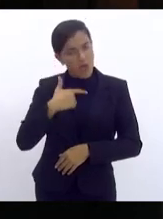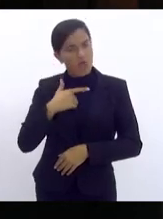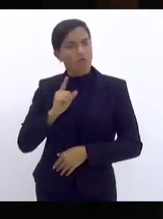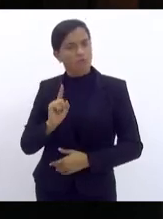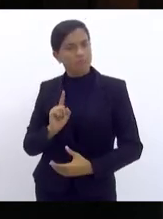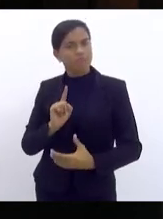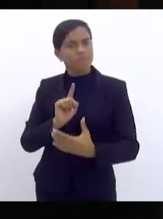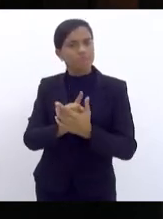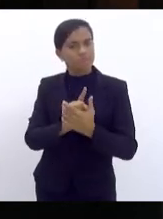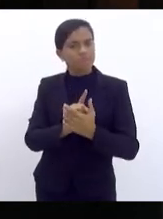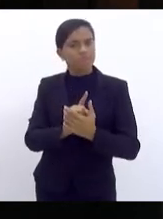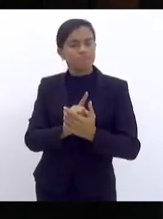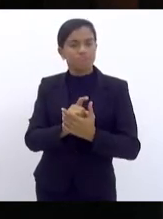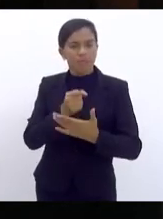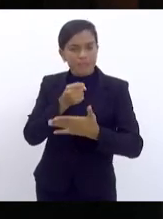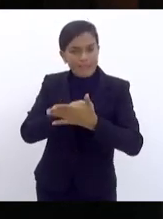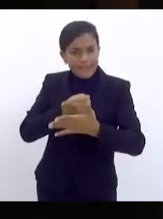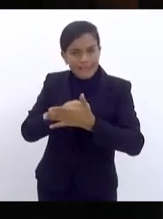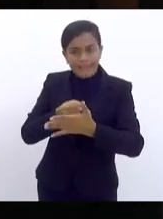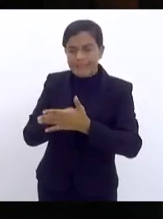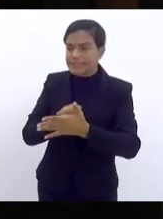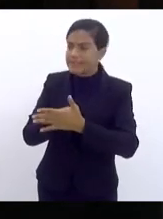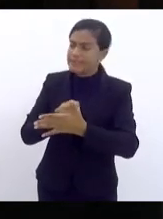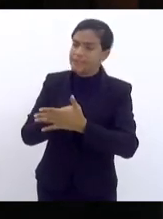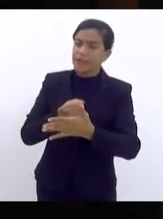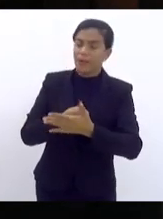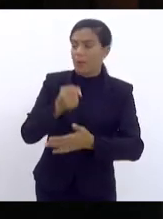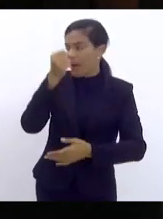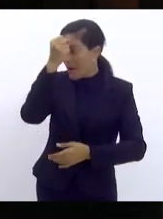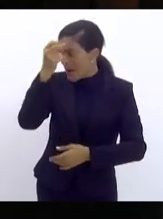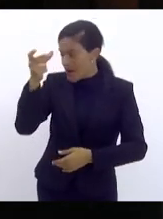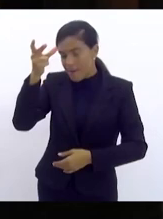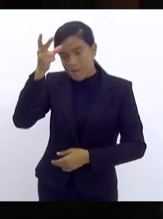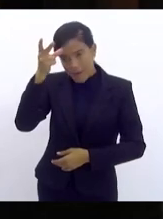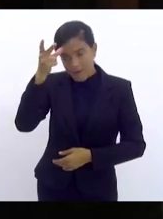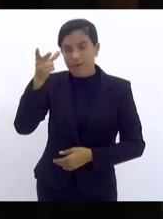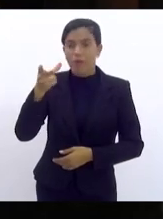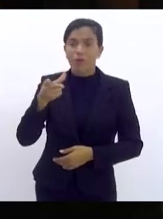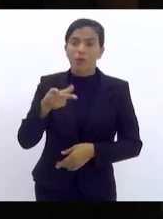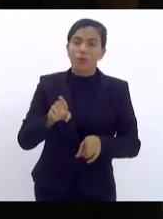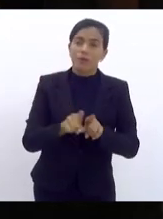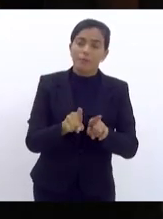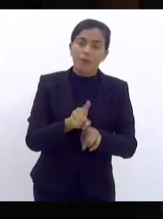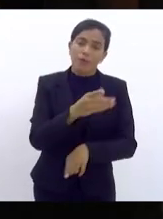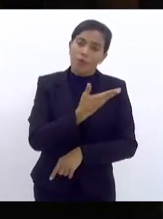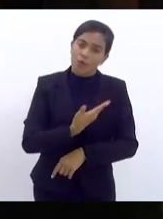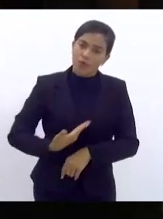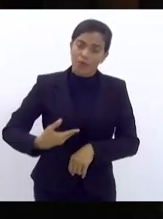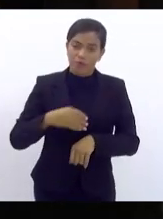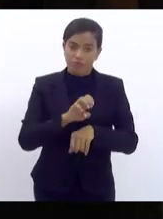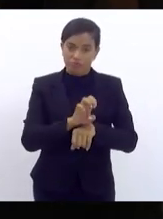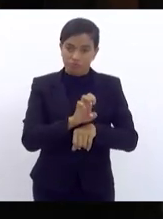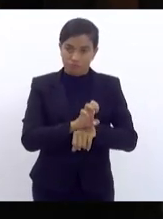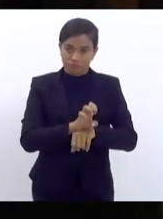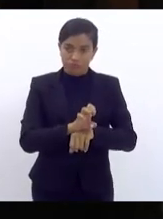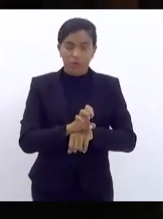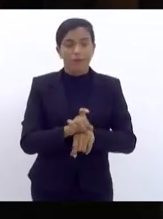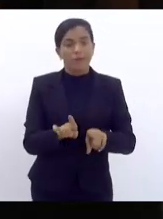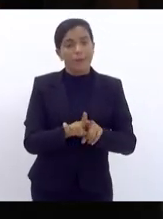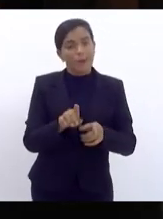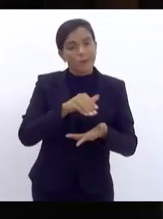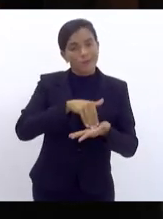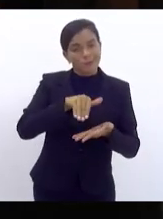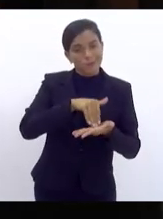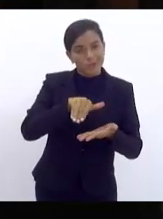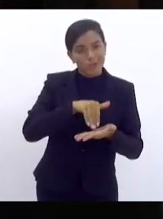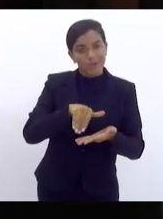alinhar tudo o que for preciso com a prefeitura de Mangaratiba, com o governo do Estado, através do seu governador e do secretário